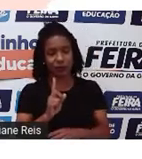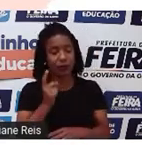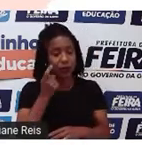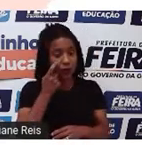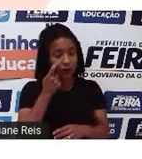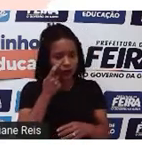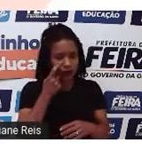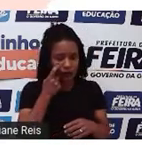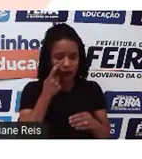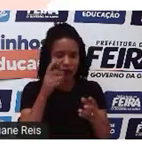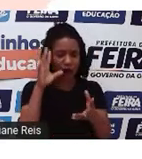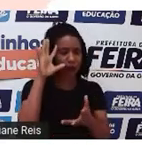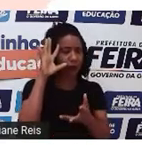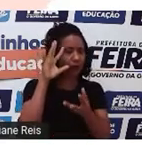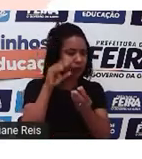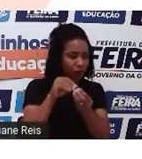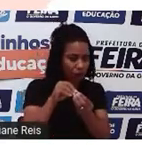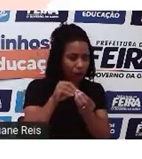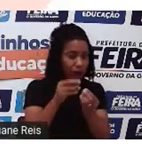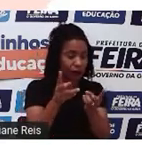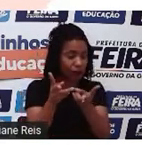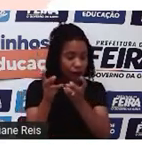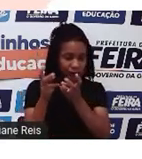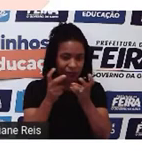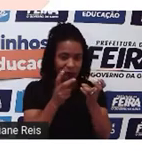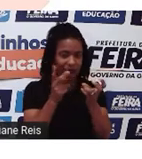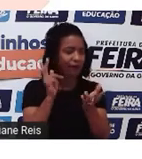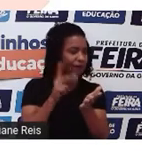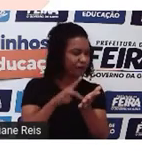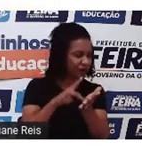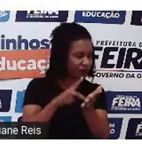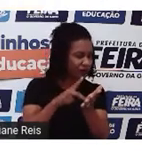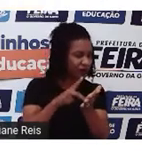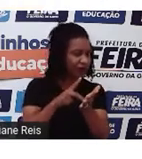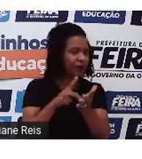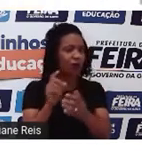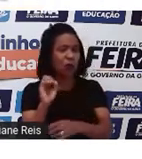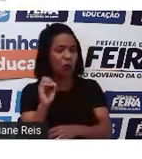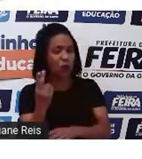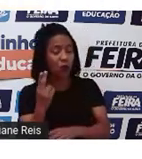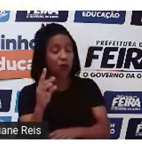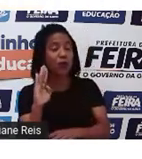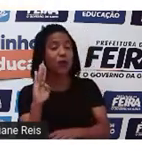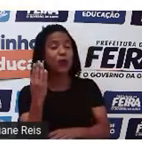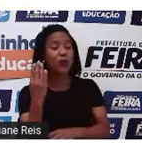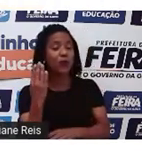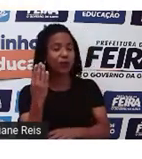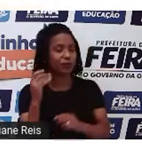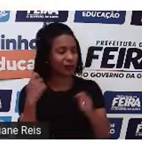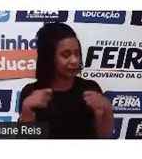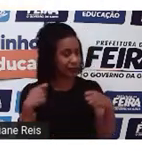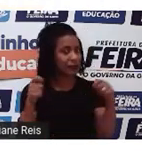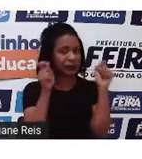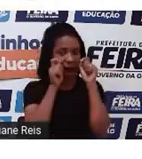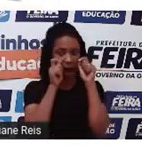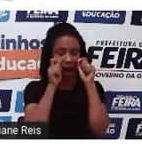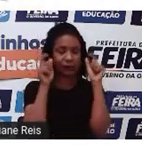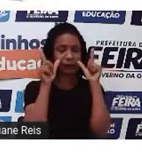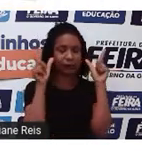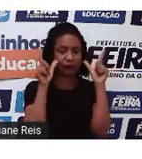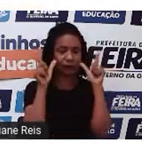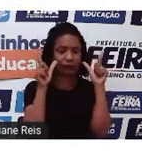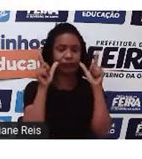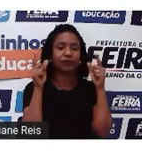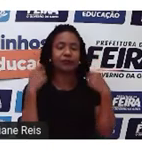entender a diferença entre o que é real e o que é falso. Por isso que a gente deve estar o tempo todo alert para não cair